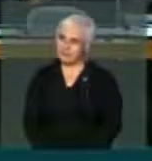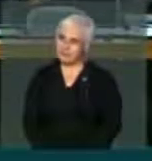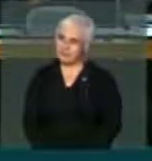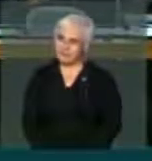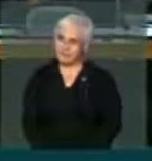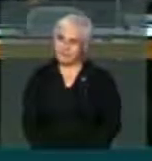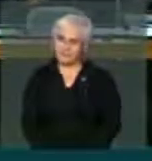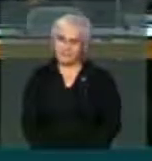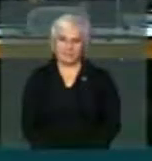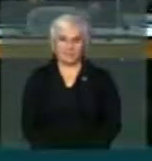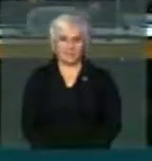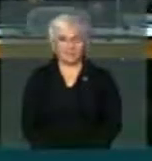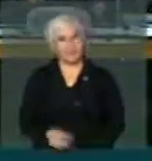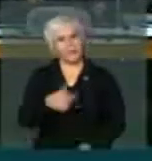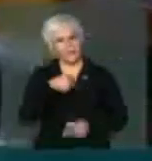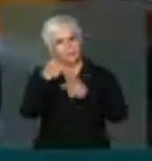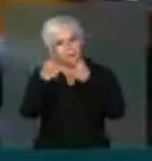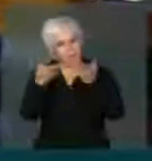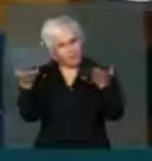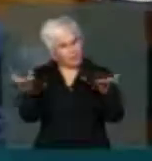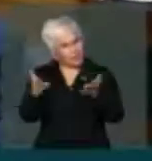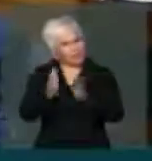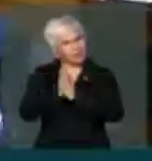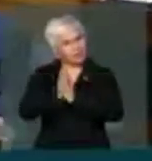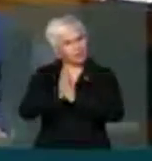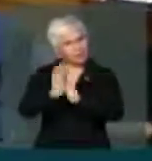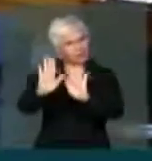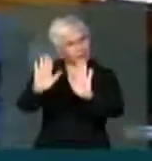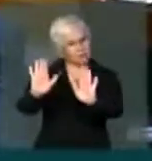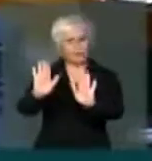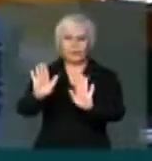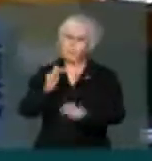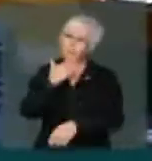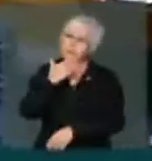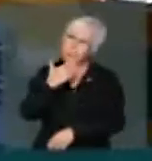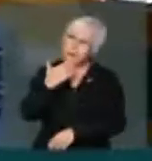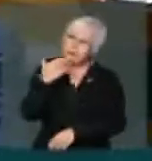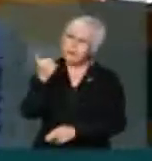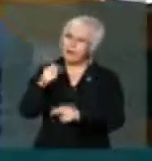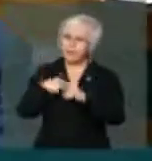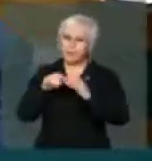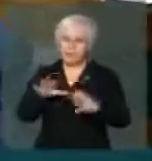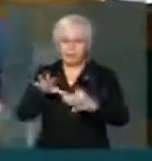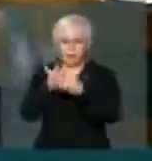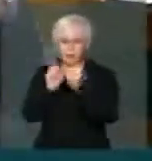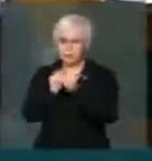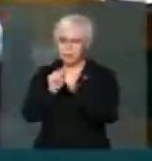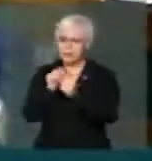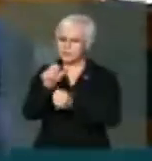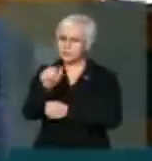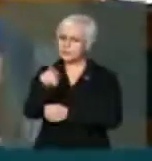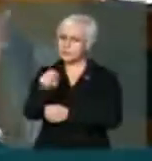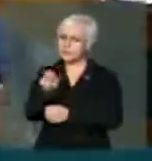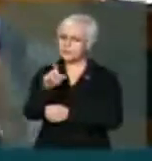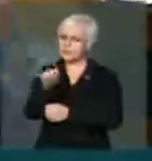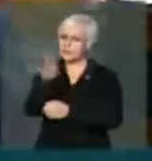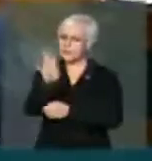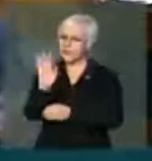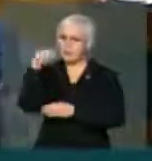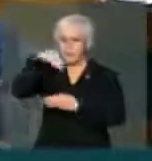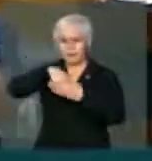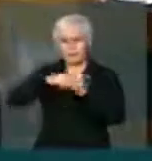eu vou usar a palavra, eu acho que fica melhor porque fica incorporado ao discurso de